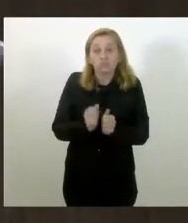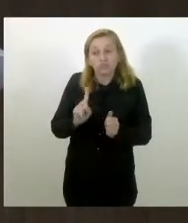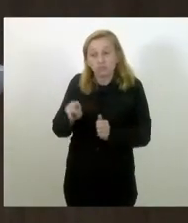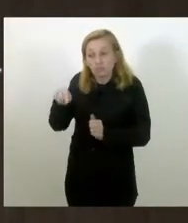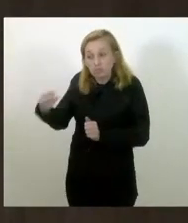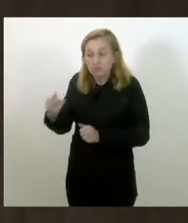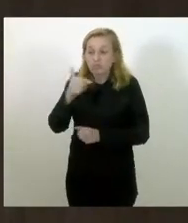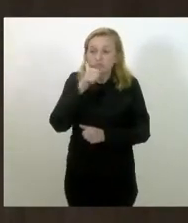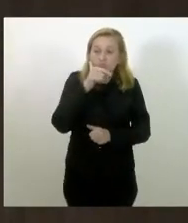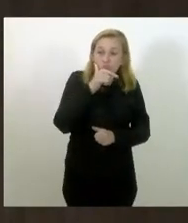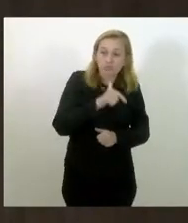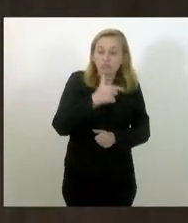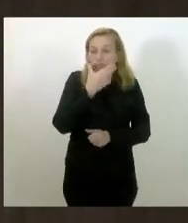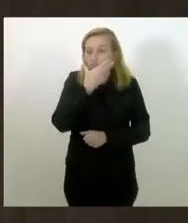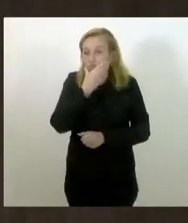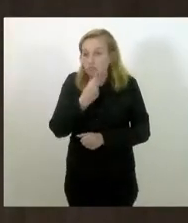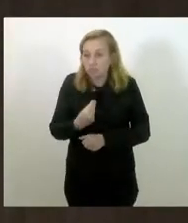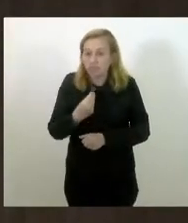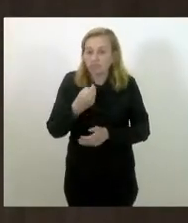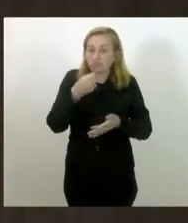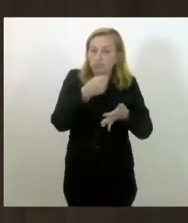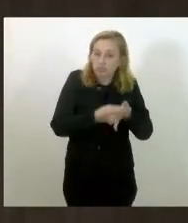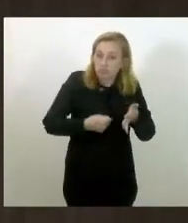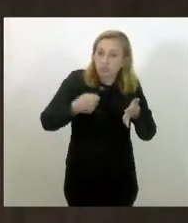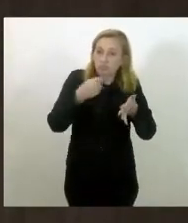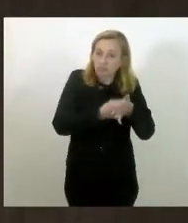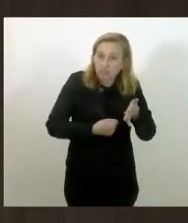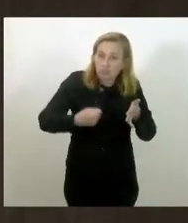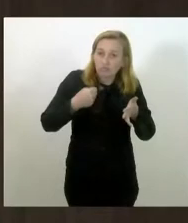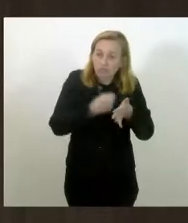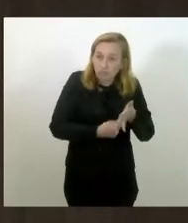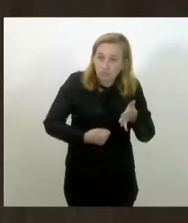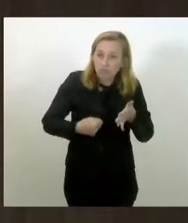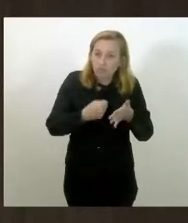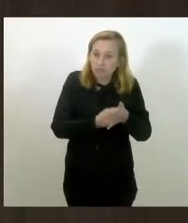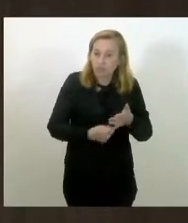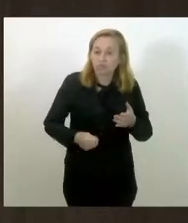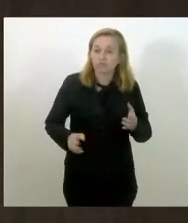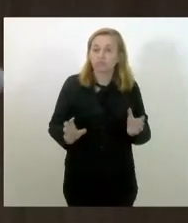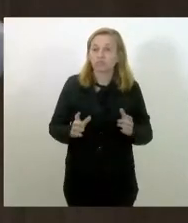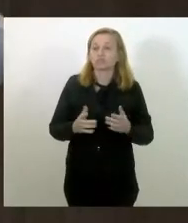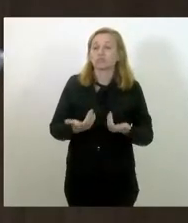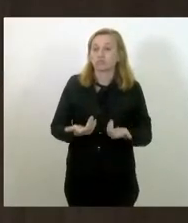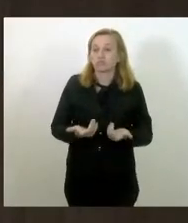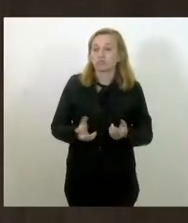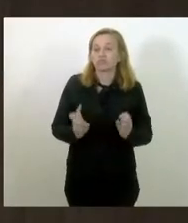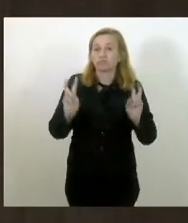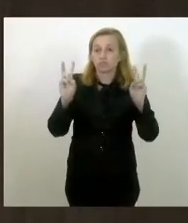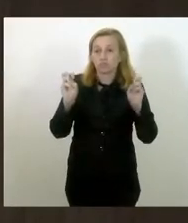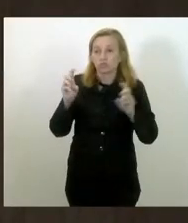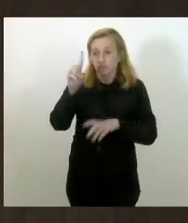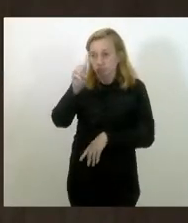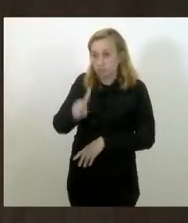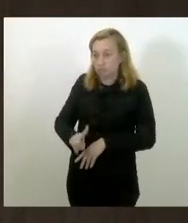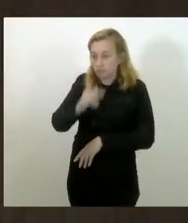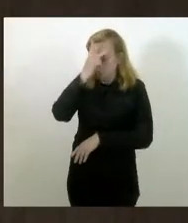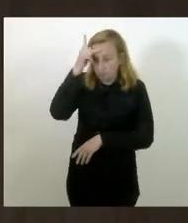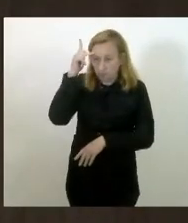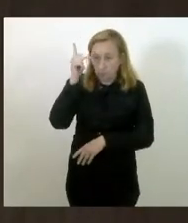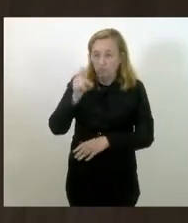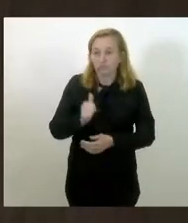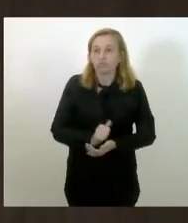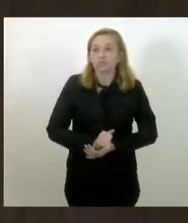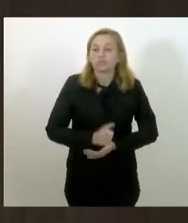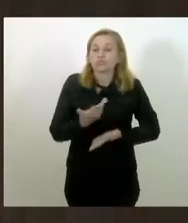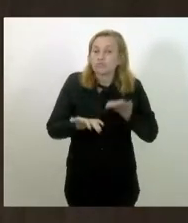homens e mulheres que lutam pela causa da pessoa com deficiência, presidia uma das principais federações de cuidado